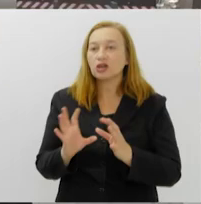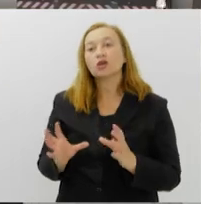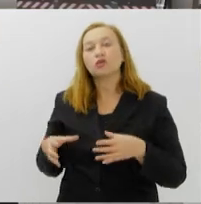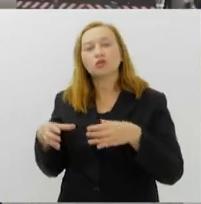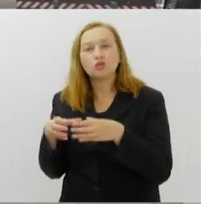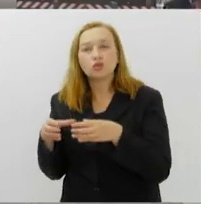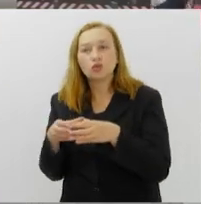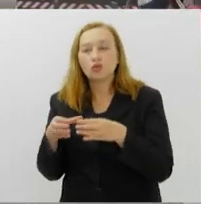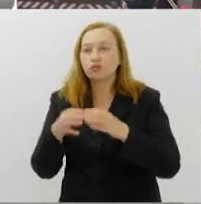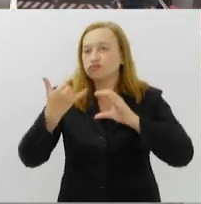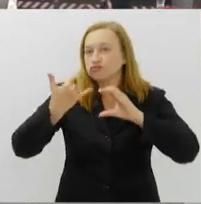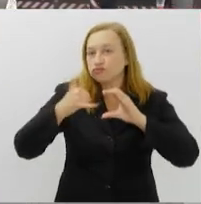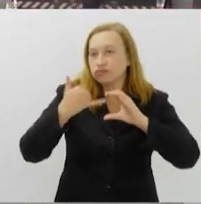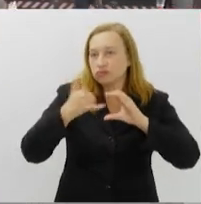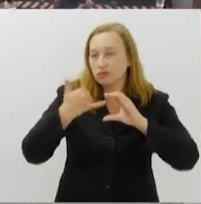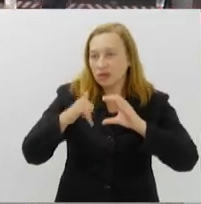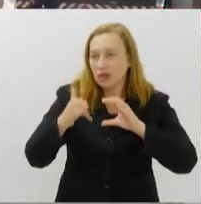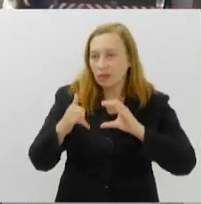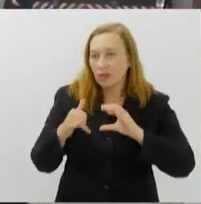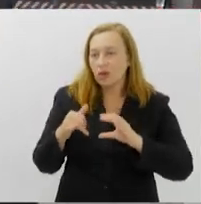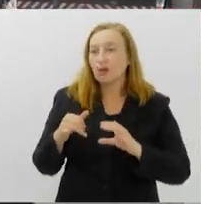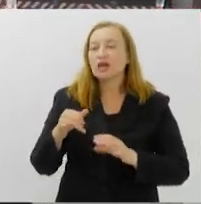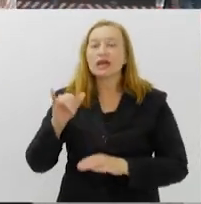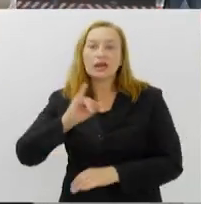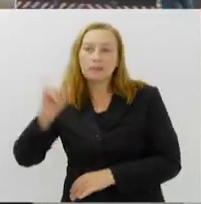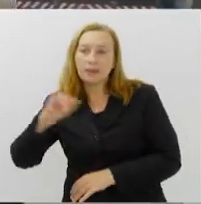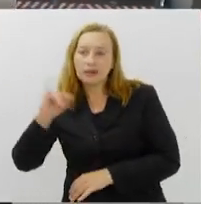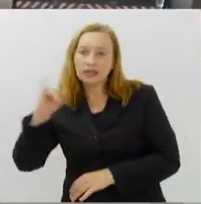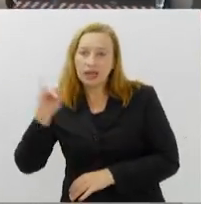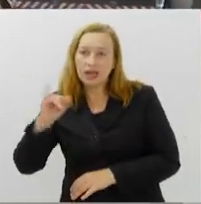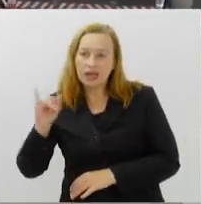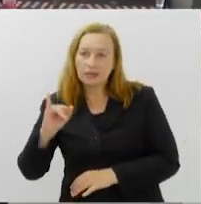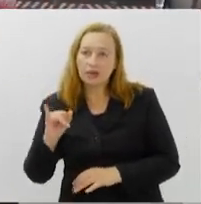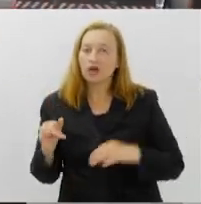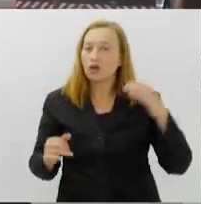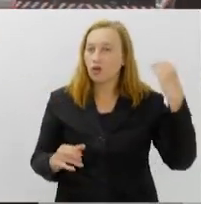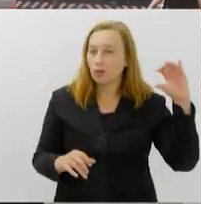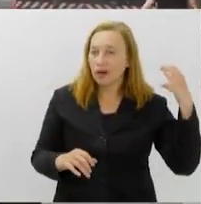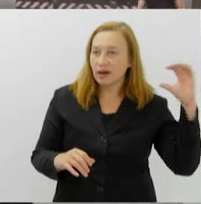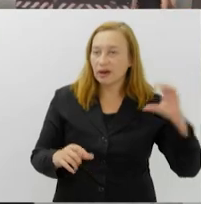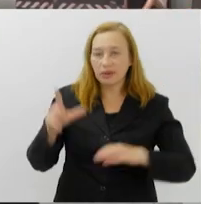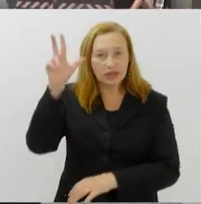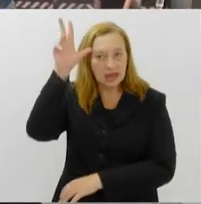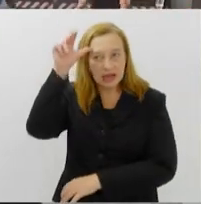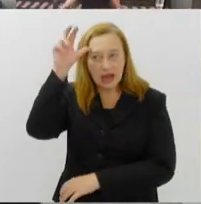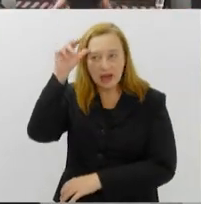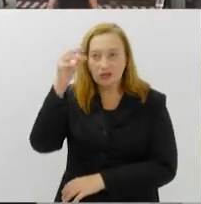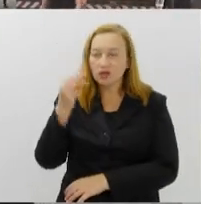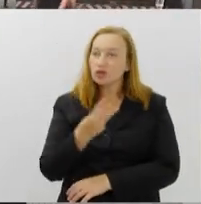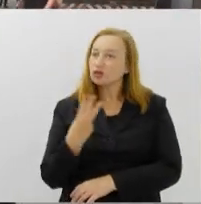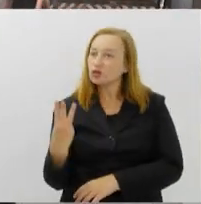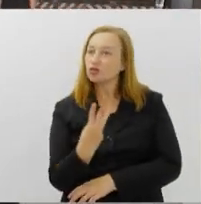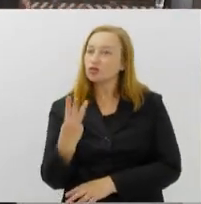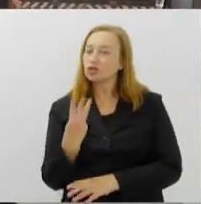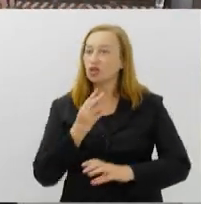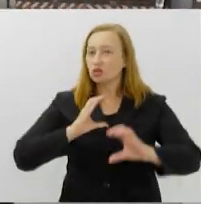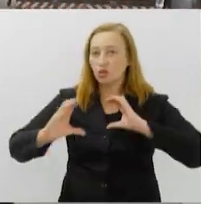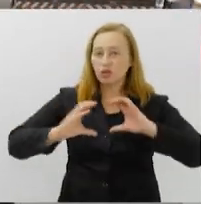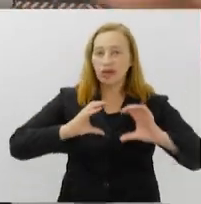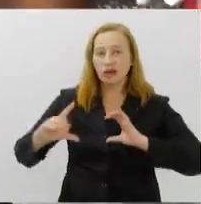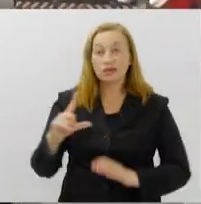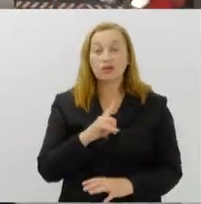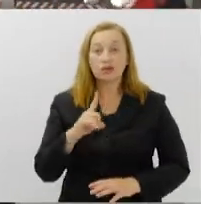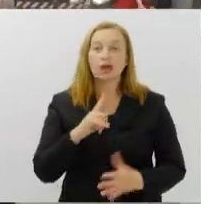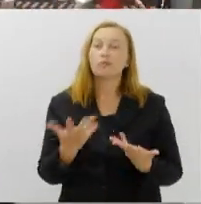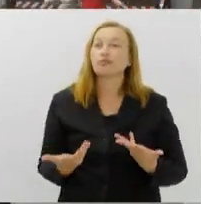WhatsApp e o Polo de Ipanema, com o Polo de Copacabana, com o Polo da Gávea, todos estão padronizados com essa comunicação. Quando a gente tem